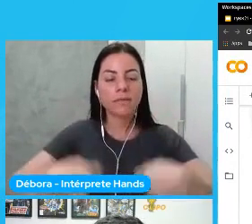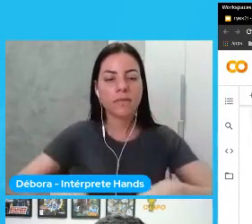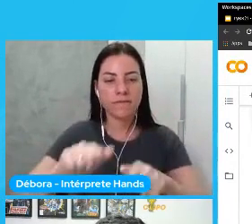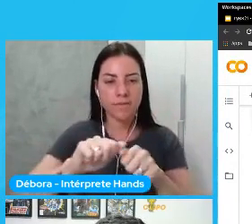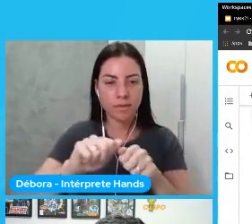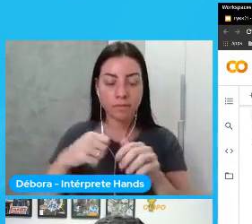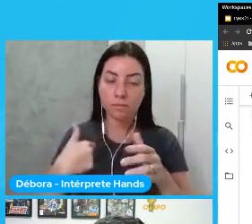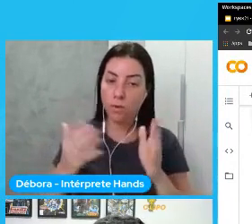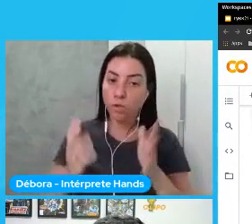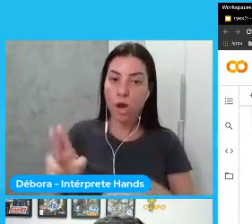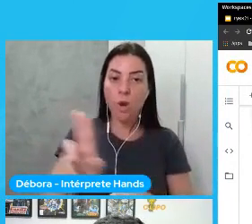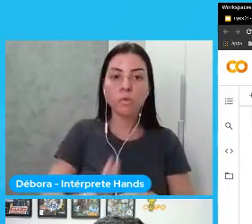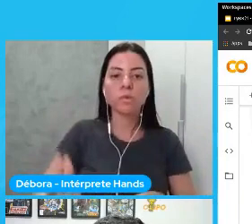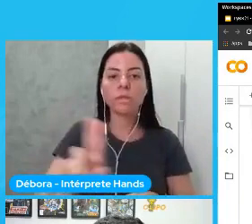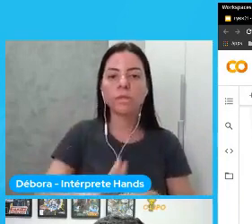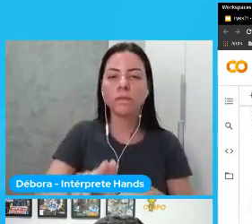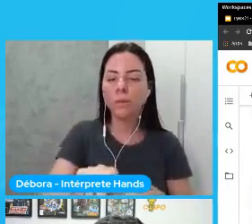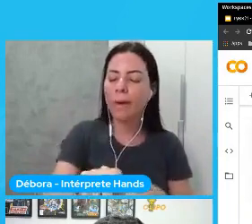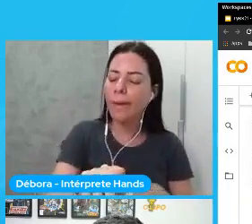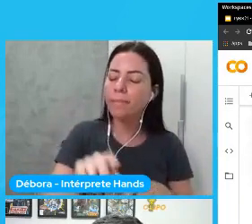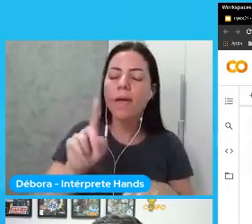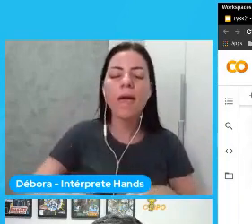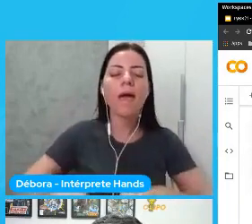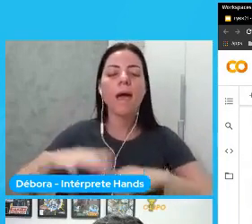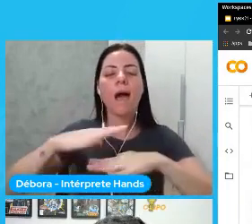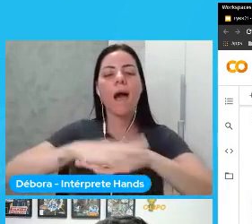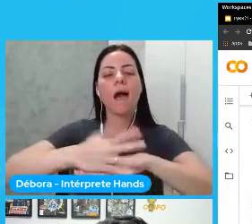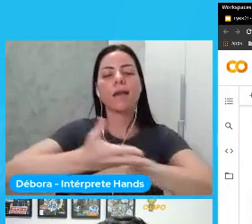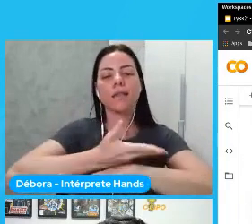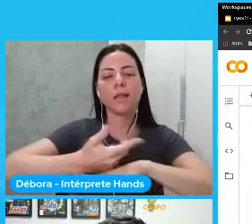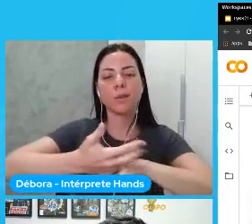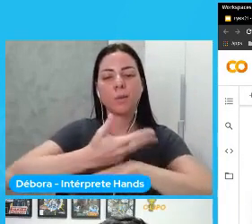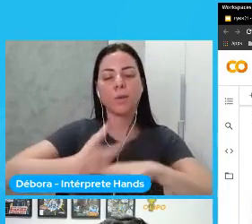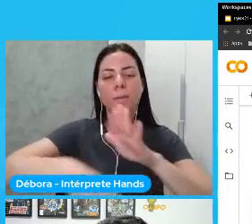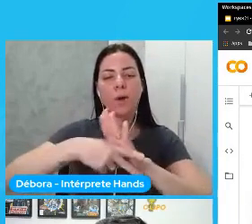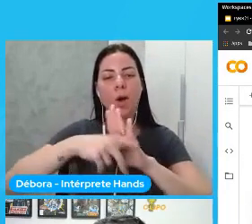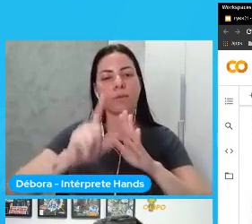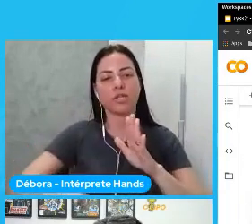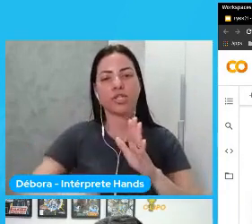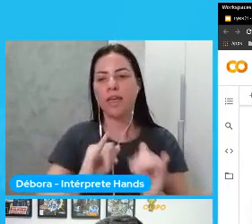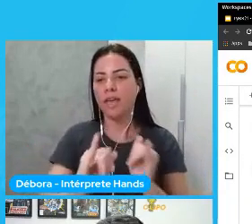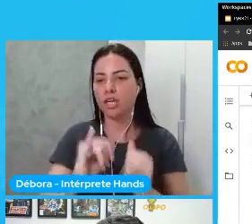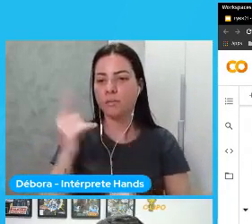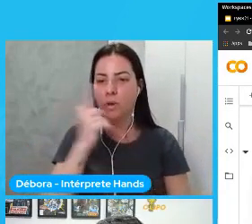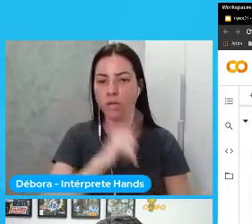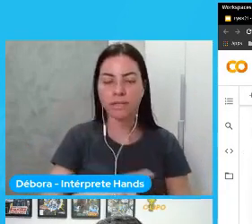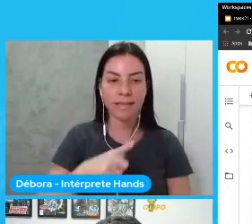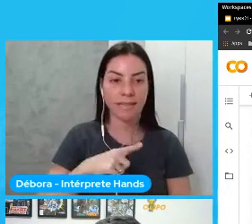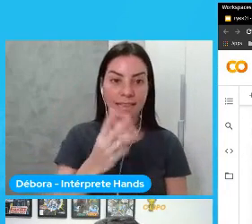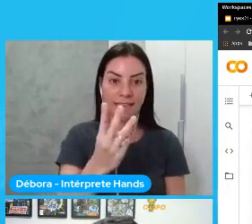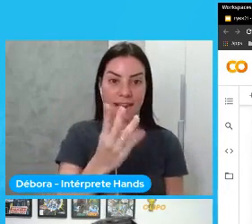utilizando uma arquitetura de rede para ter três saídas